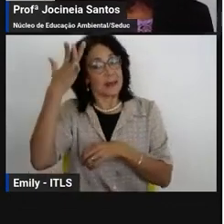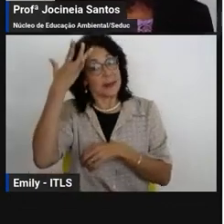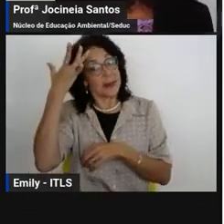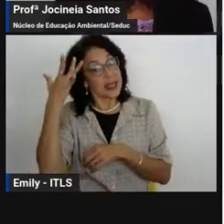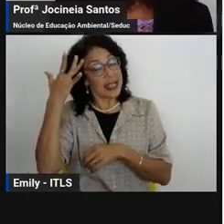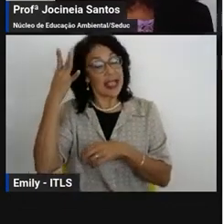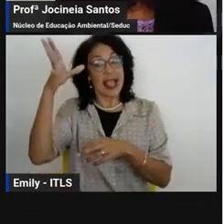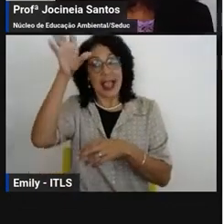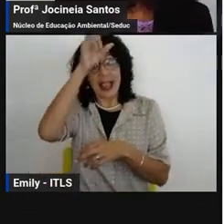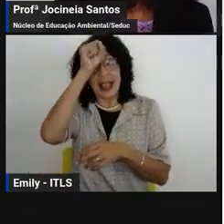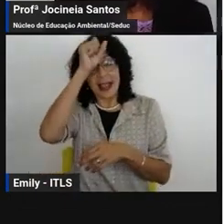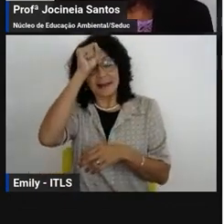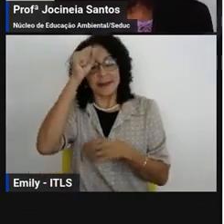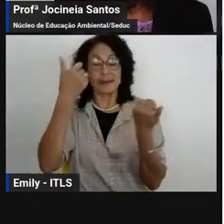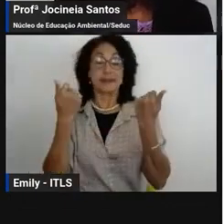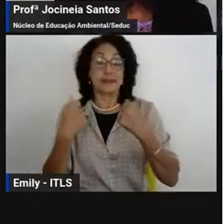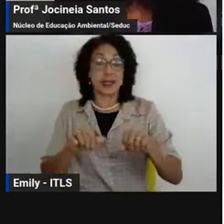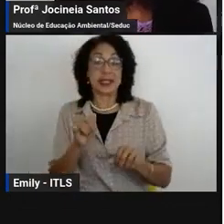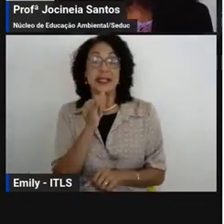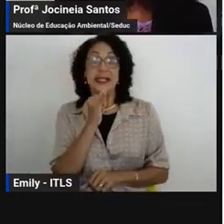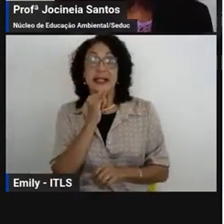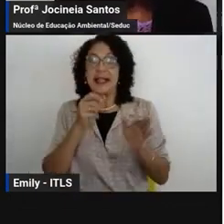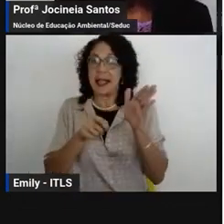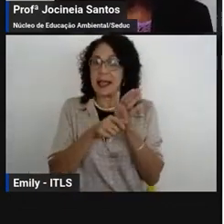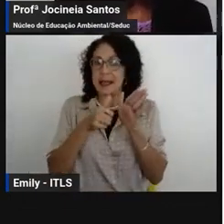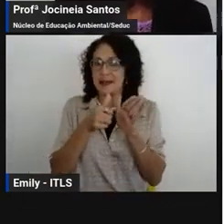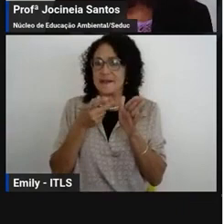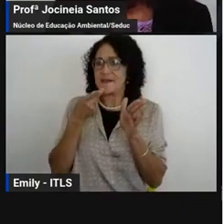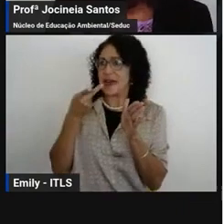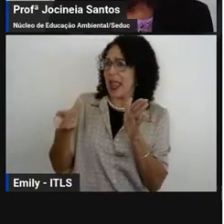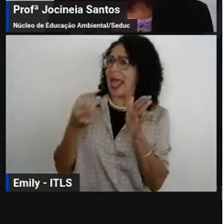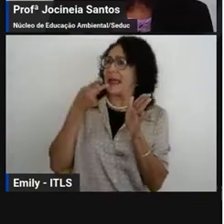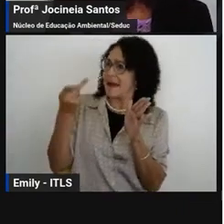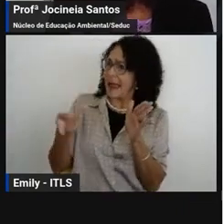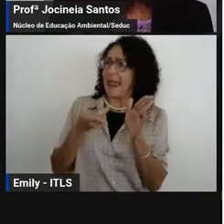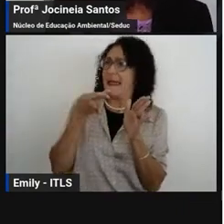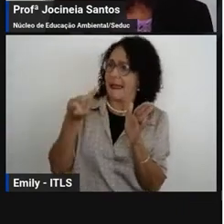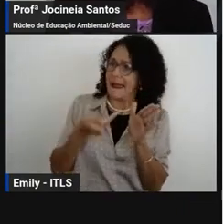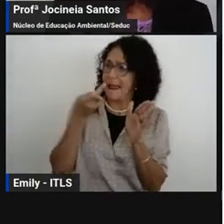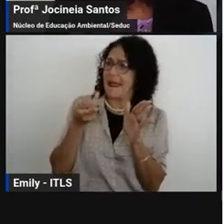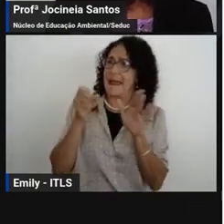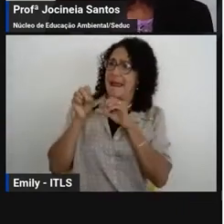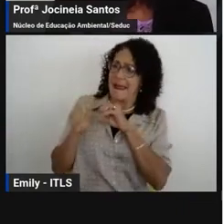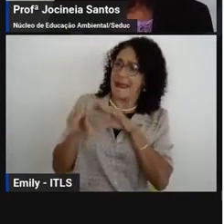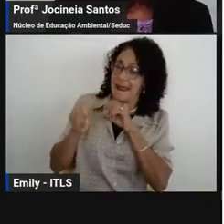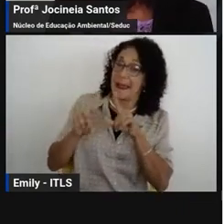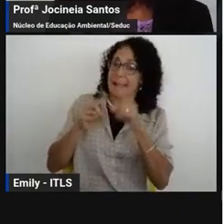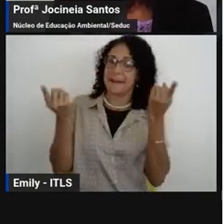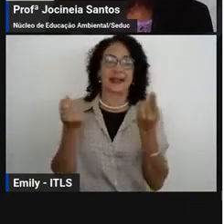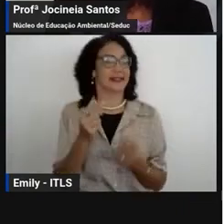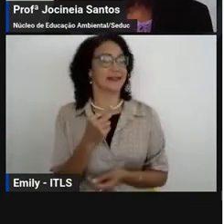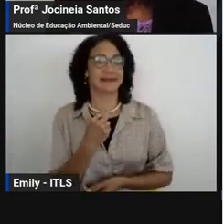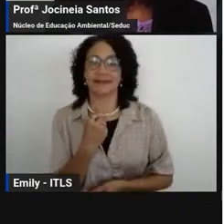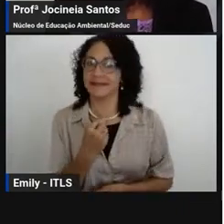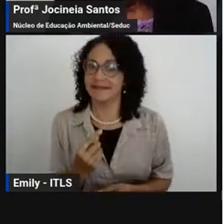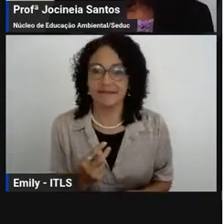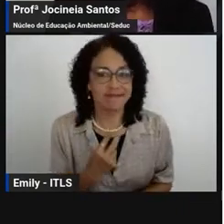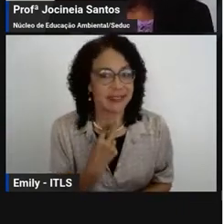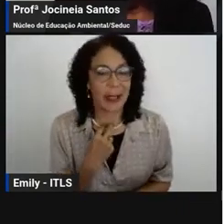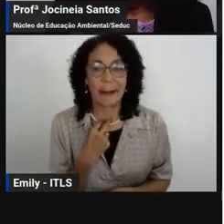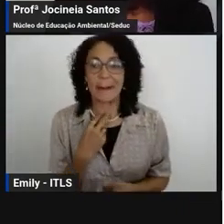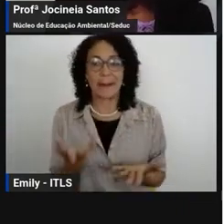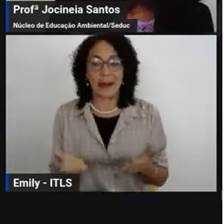então não adiantaria eu falar com vocês passar isso para as escolas e a gente não ser essa referência é importante isso